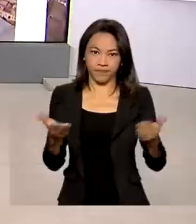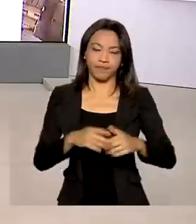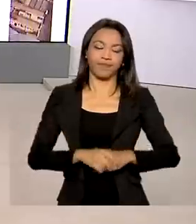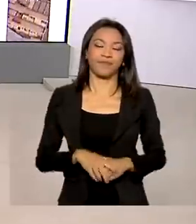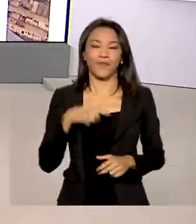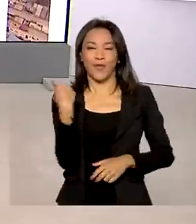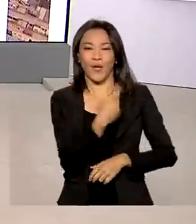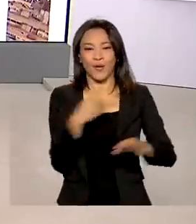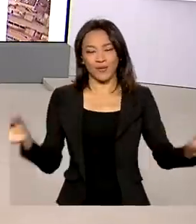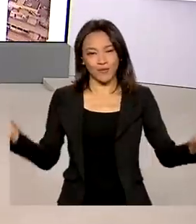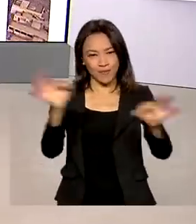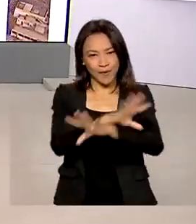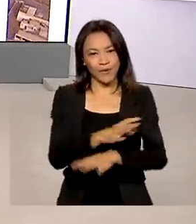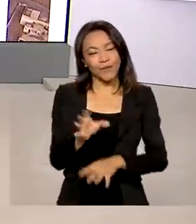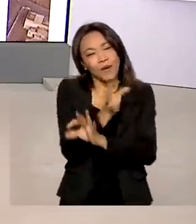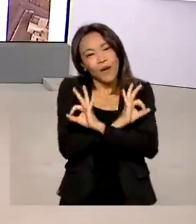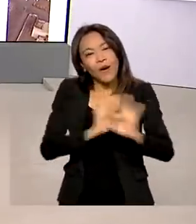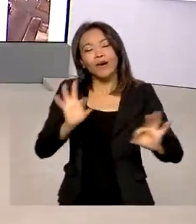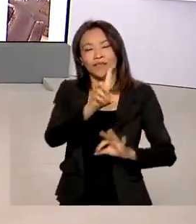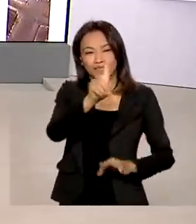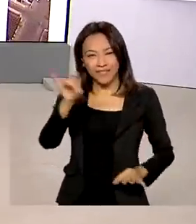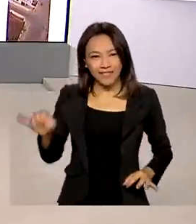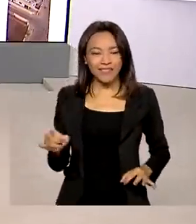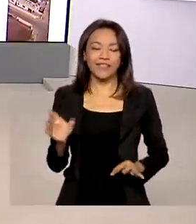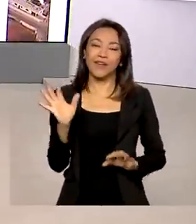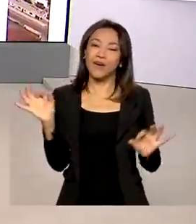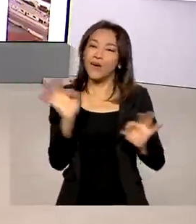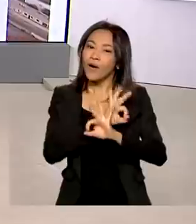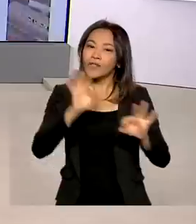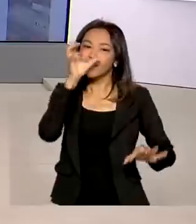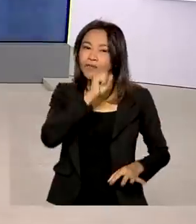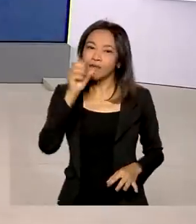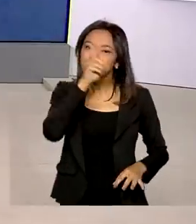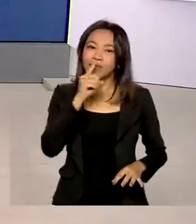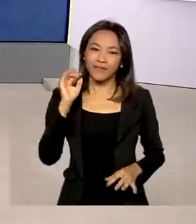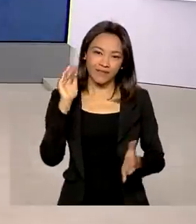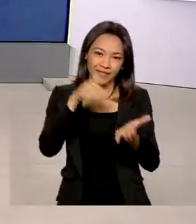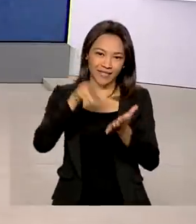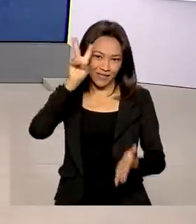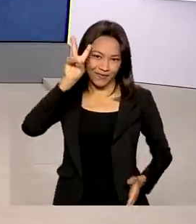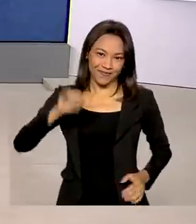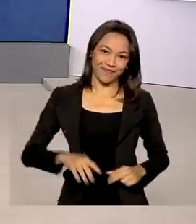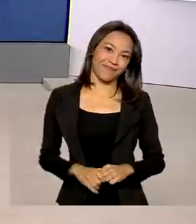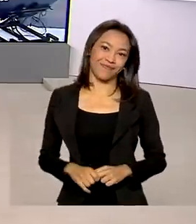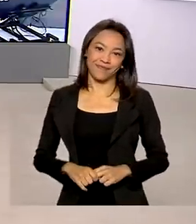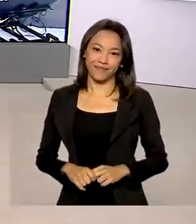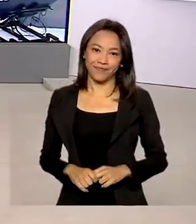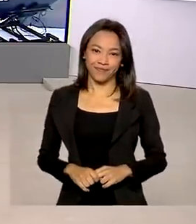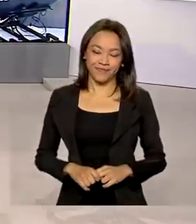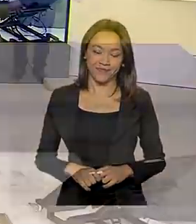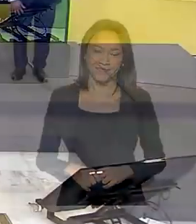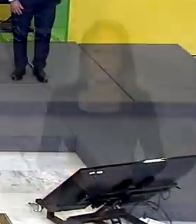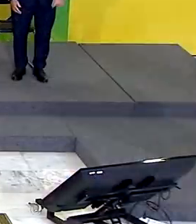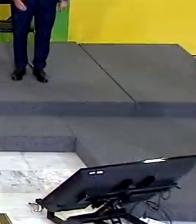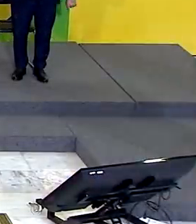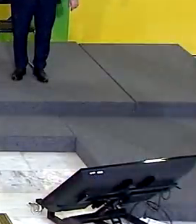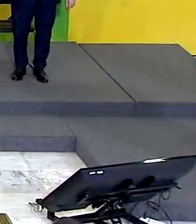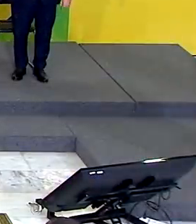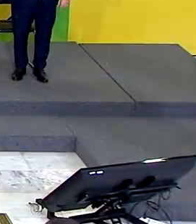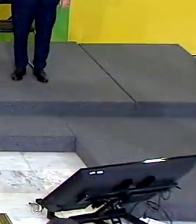A gente fica por aqui. Para você, um ótimo dia, um ótimo fim de semana e até segunda. Tchau, tchau.